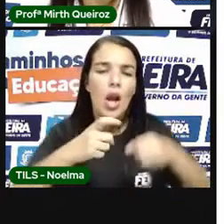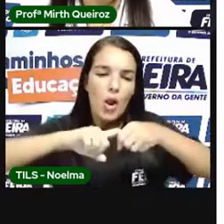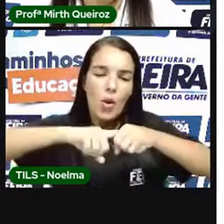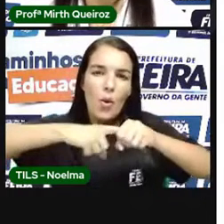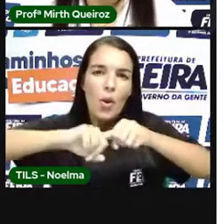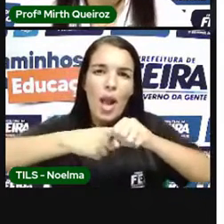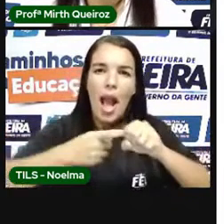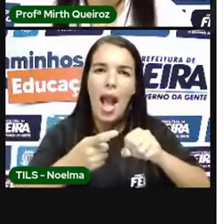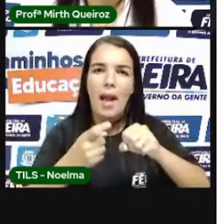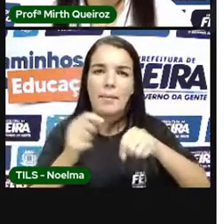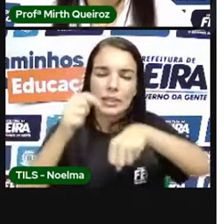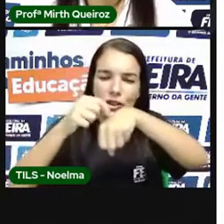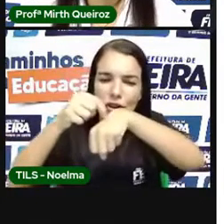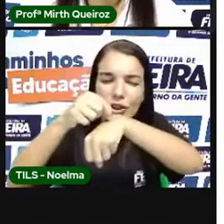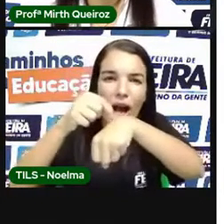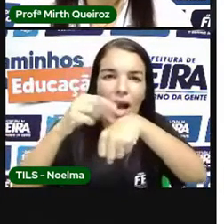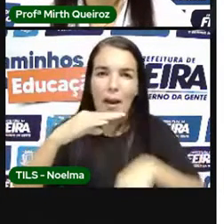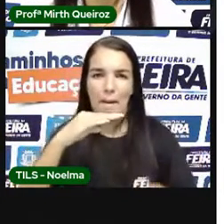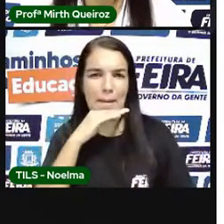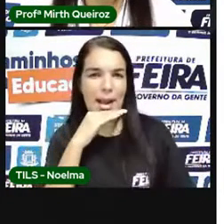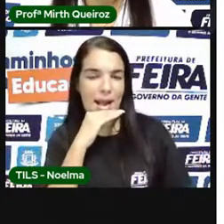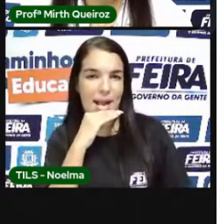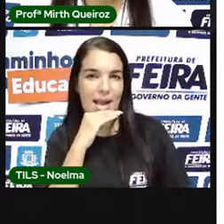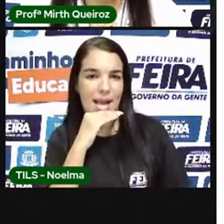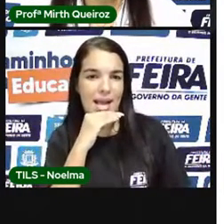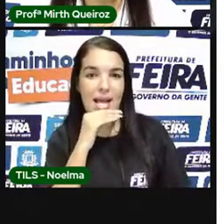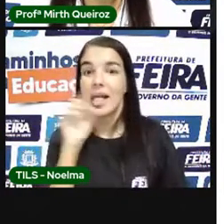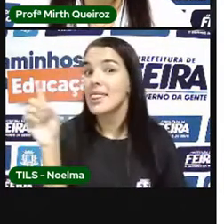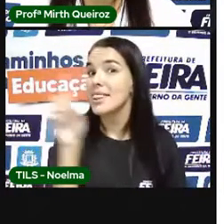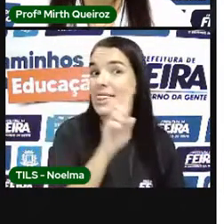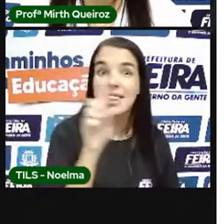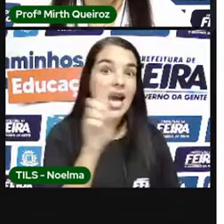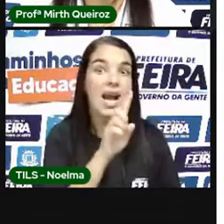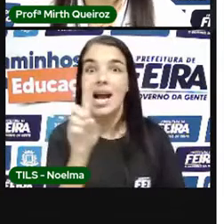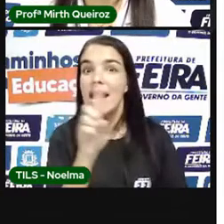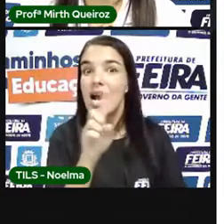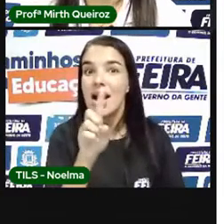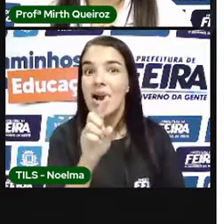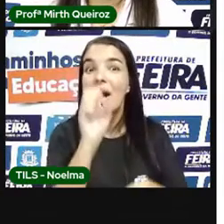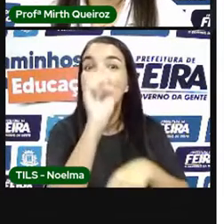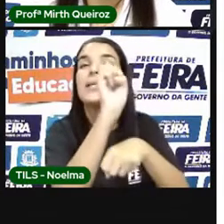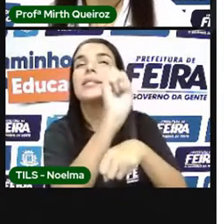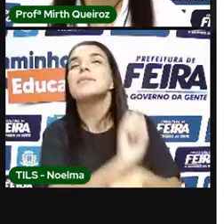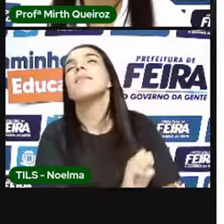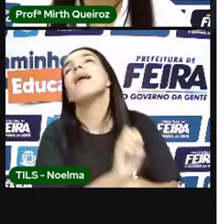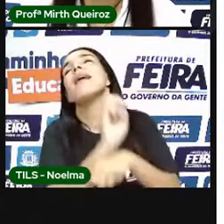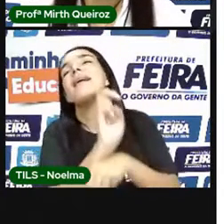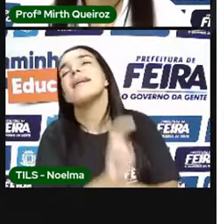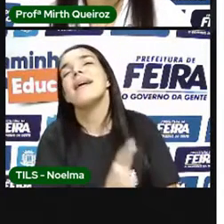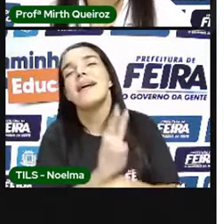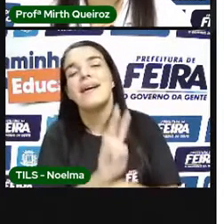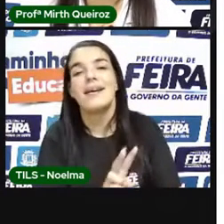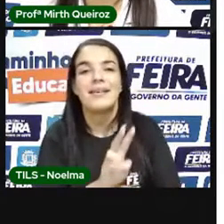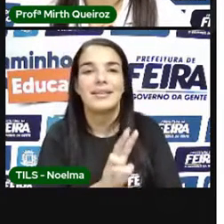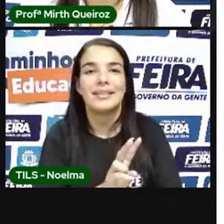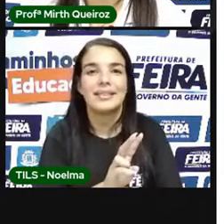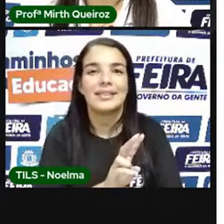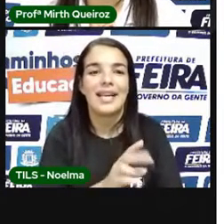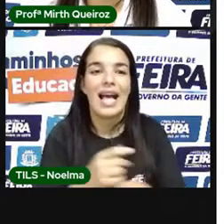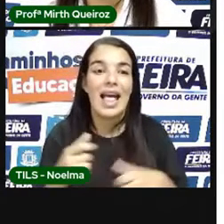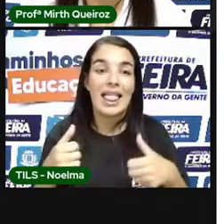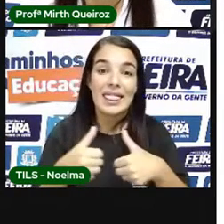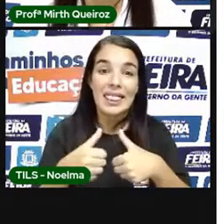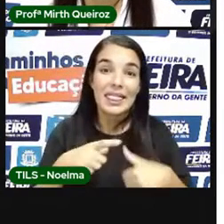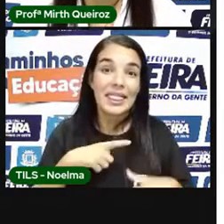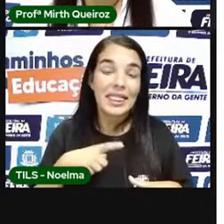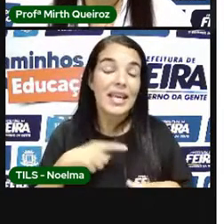jaca? De manga? Não De esperança E é isso Que a gente Tem que plantar A gente tem